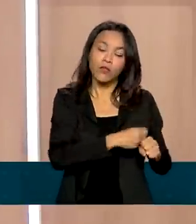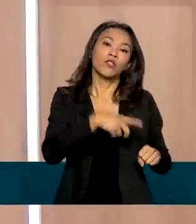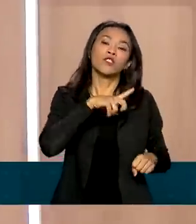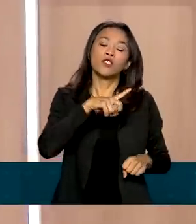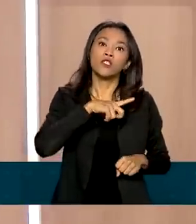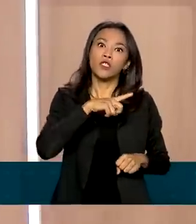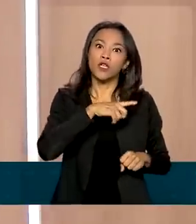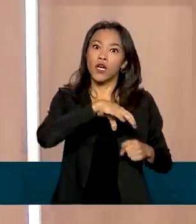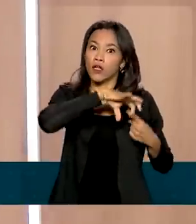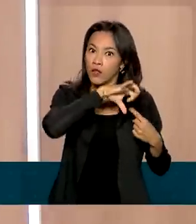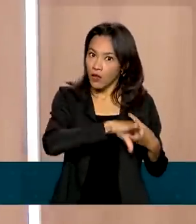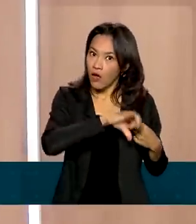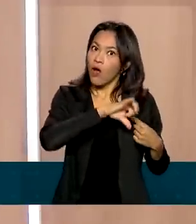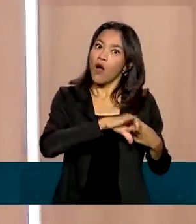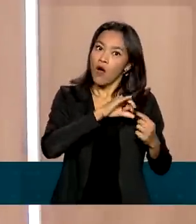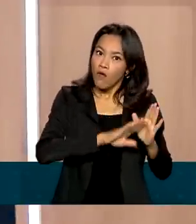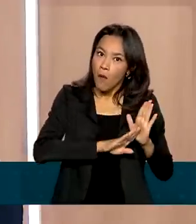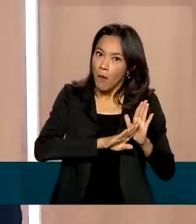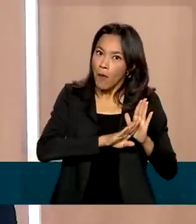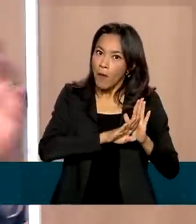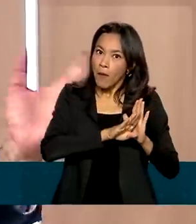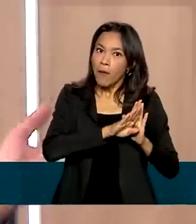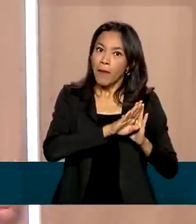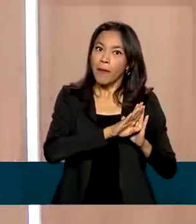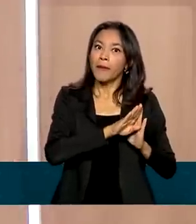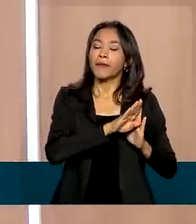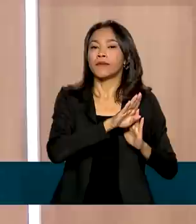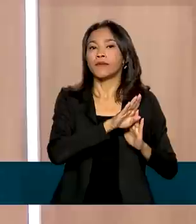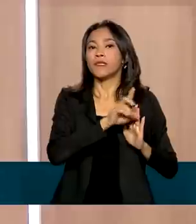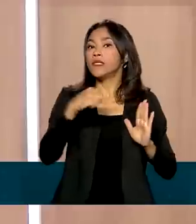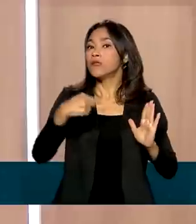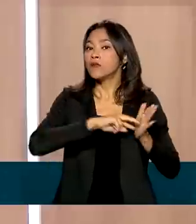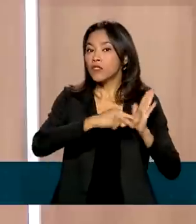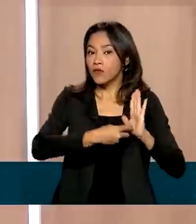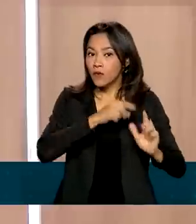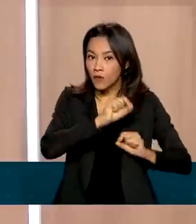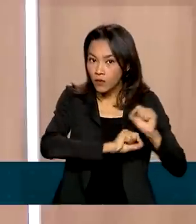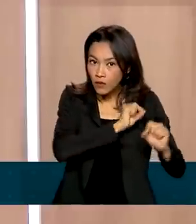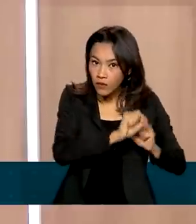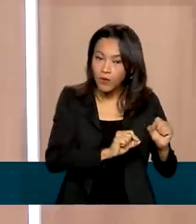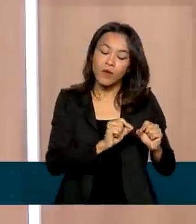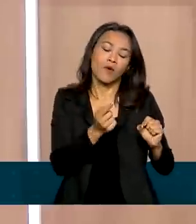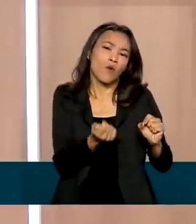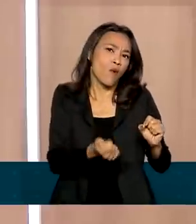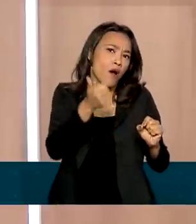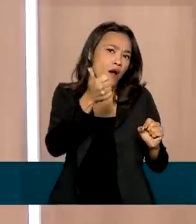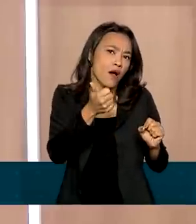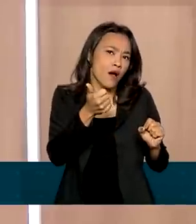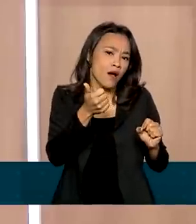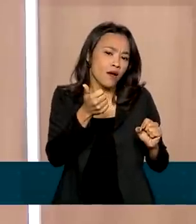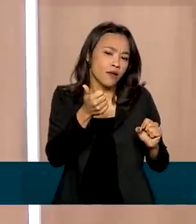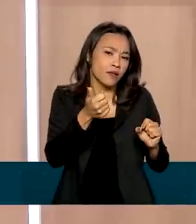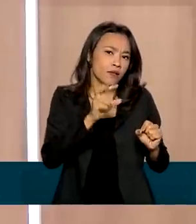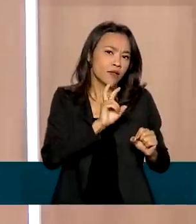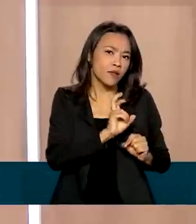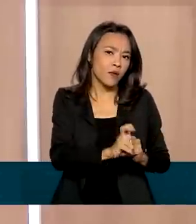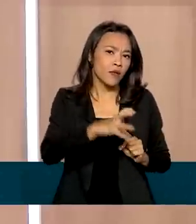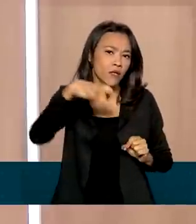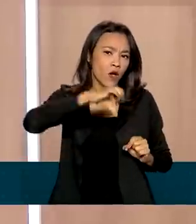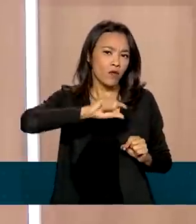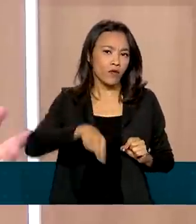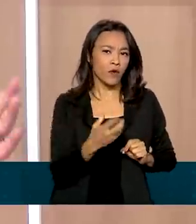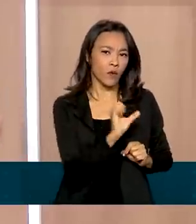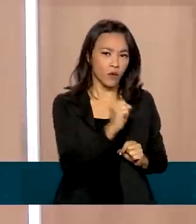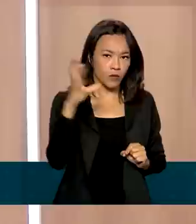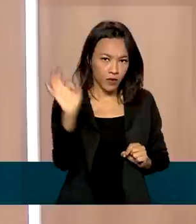consecutivas de crescimento, o que representou, na verdade, um aumento de quase 60%, 59,8%